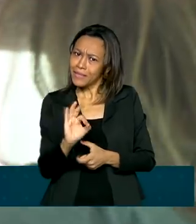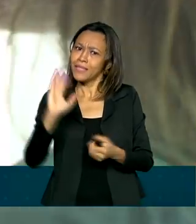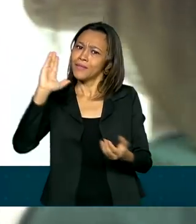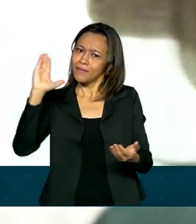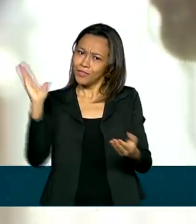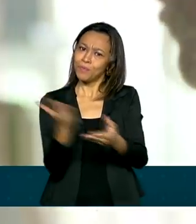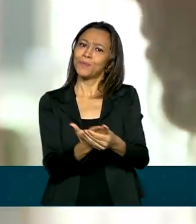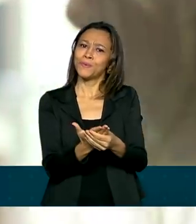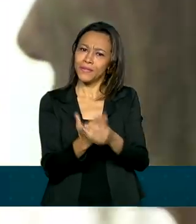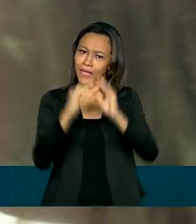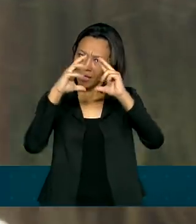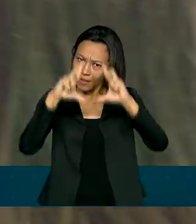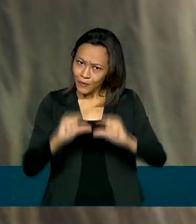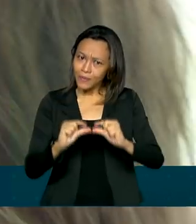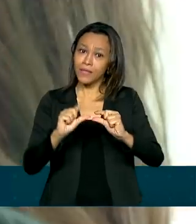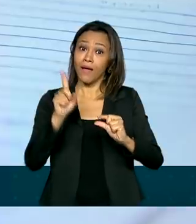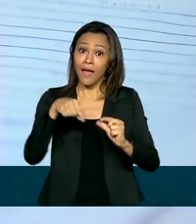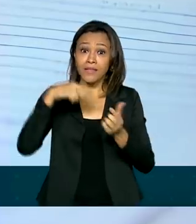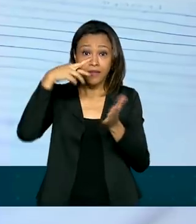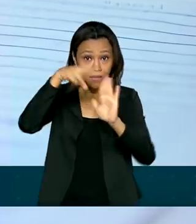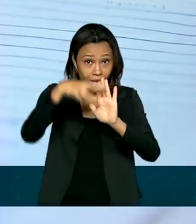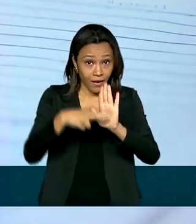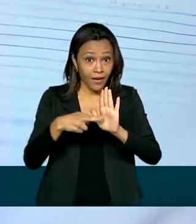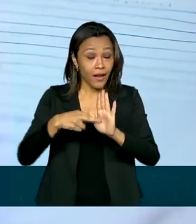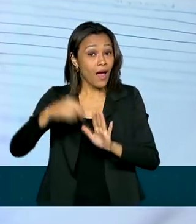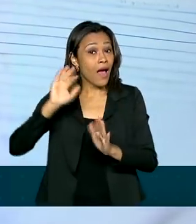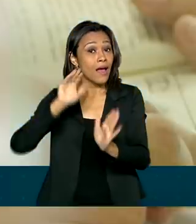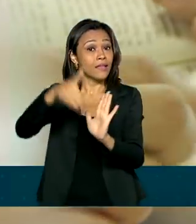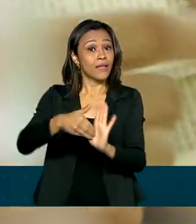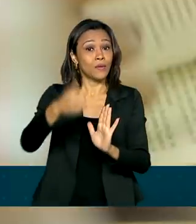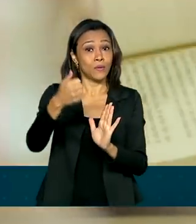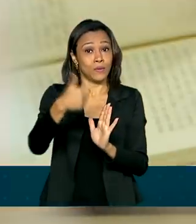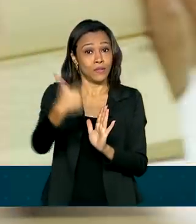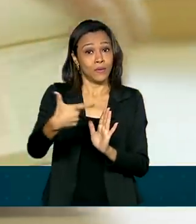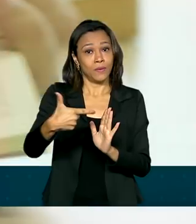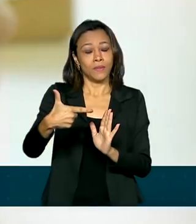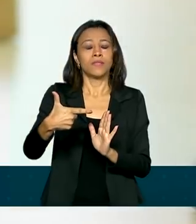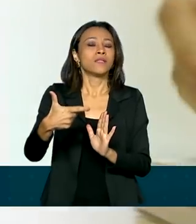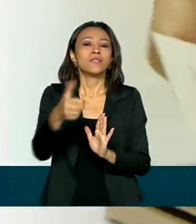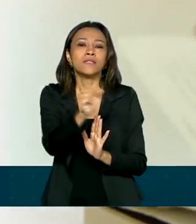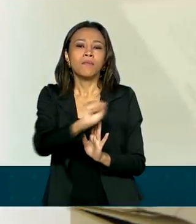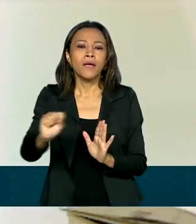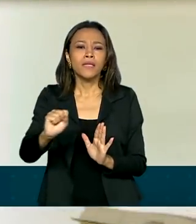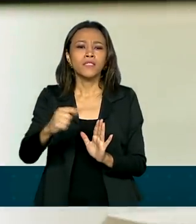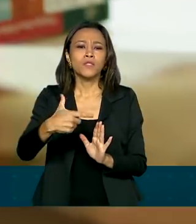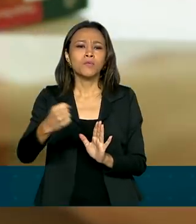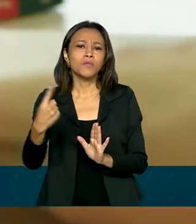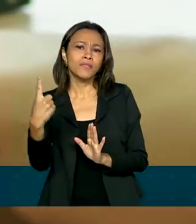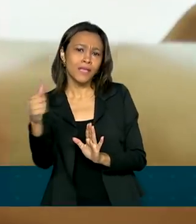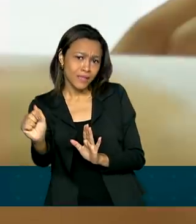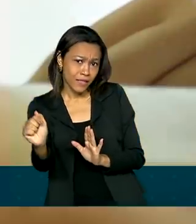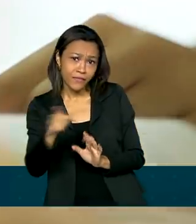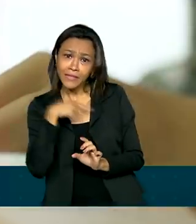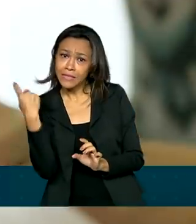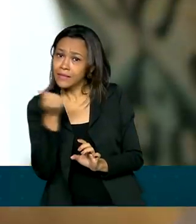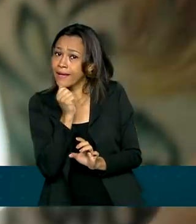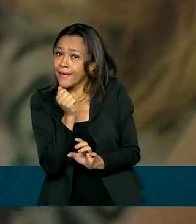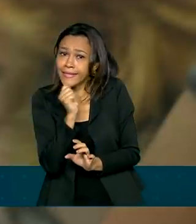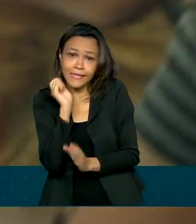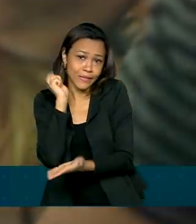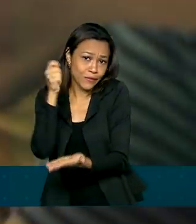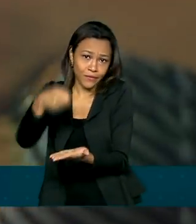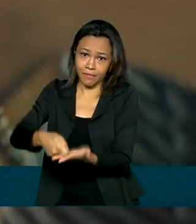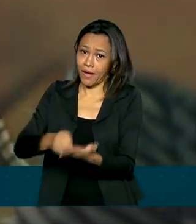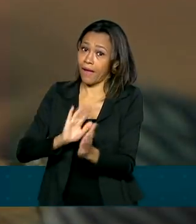As regras valem para contratos firmados até o segundo semestre de 2017, vencidos e não pagos até